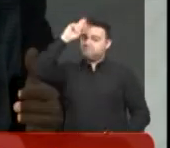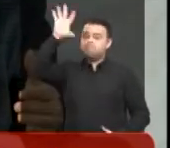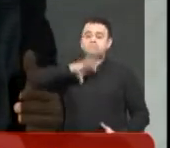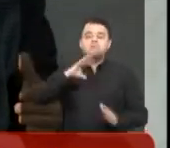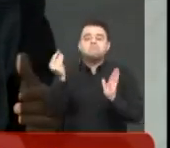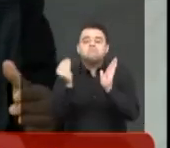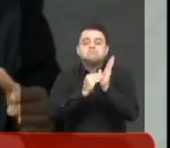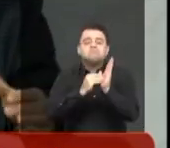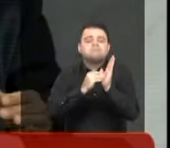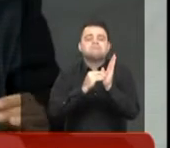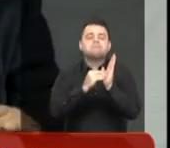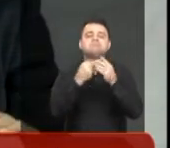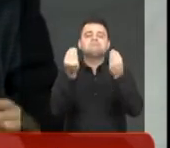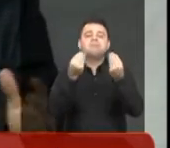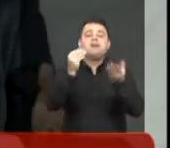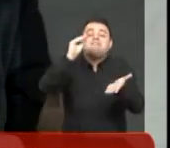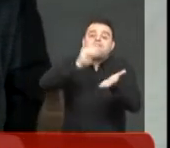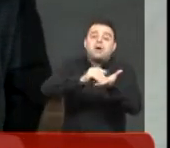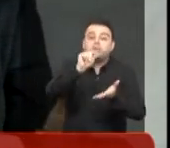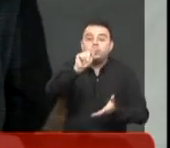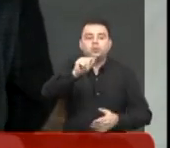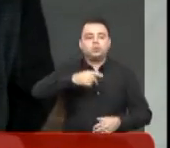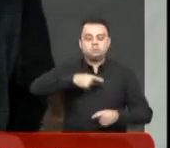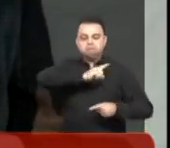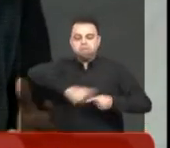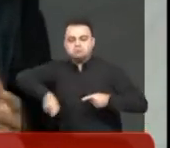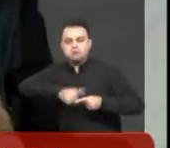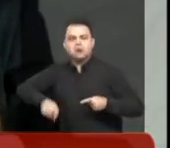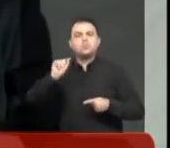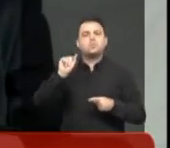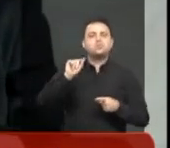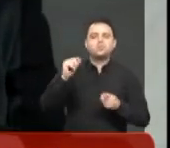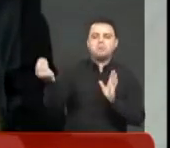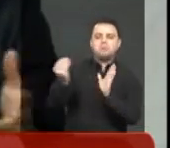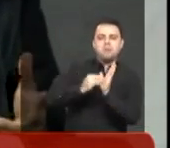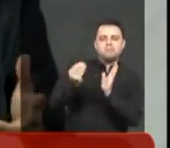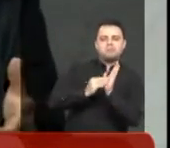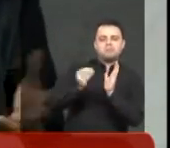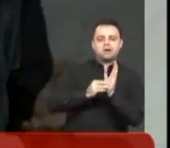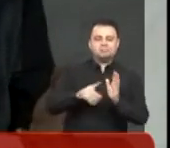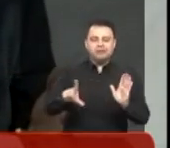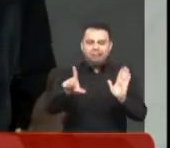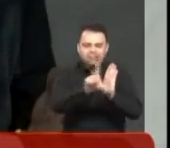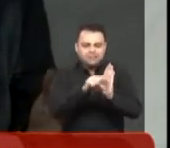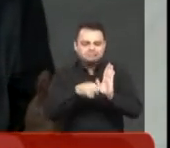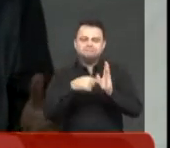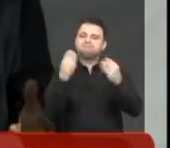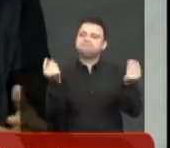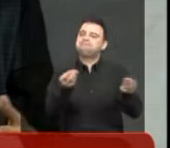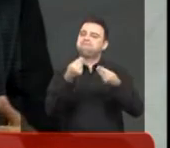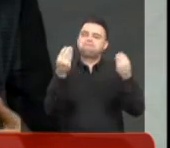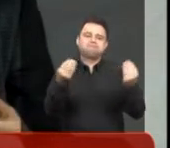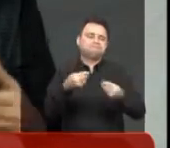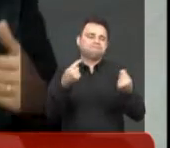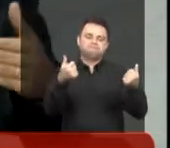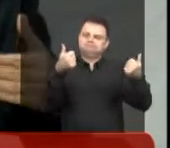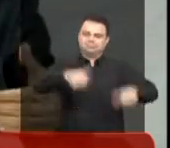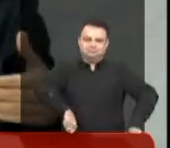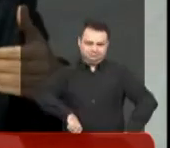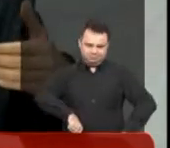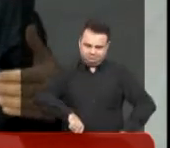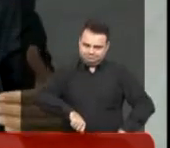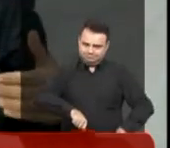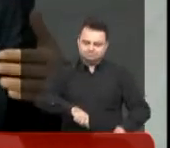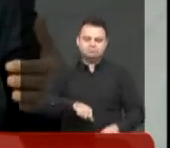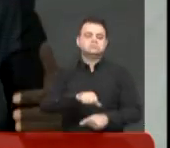projeto e não pus uma sanção. Então, a forma como estava, se virar lei, vira uma lei inócua. As